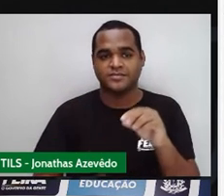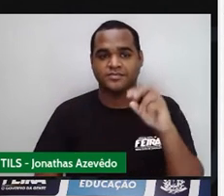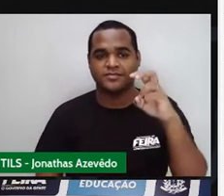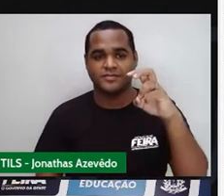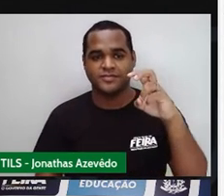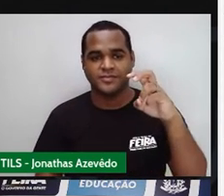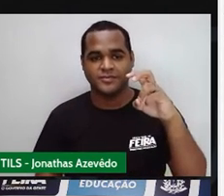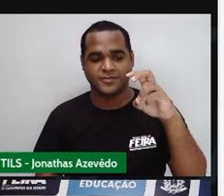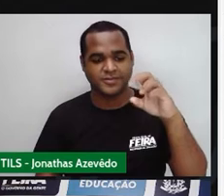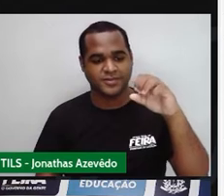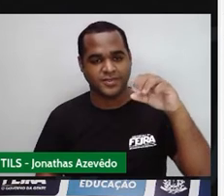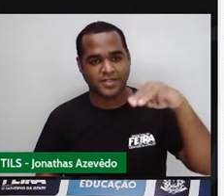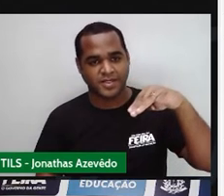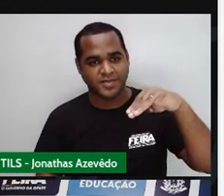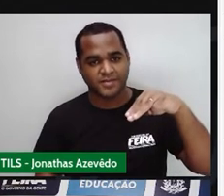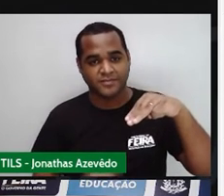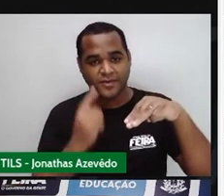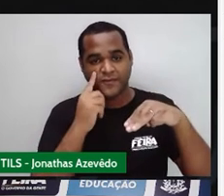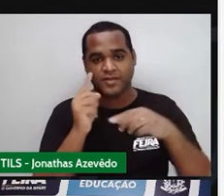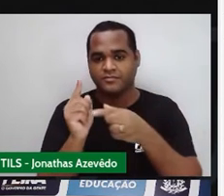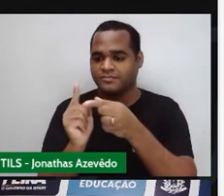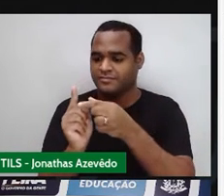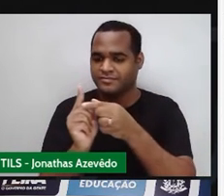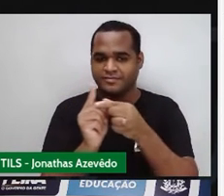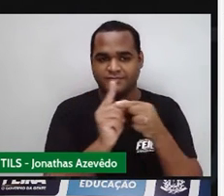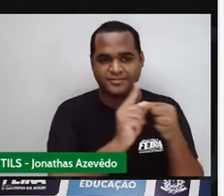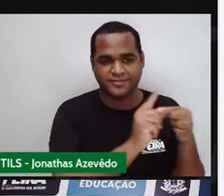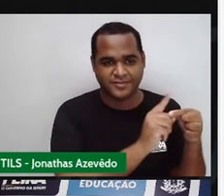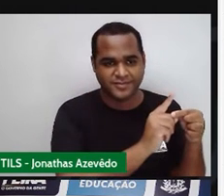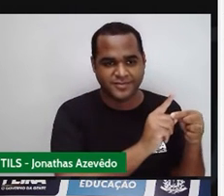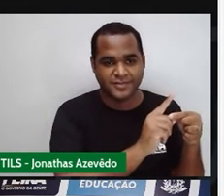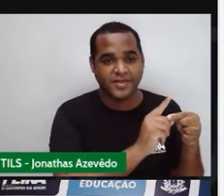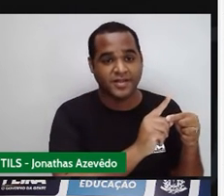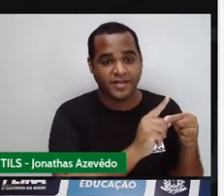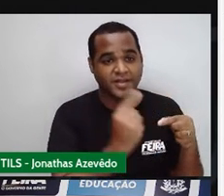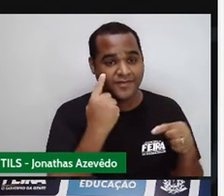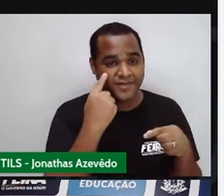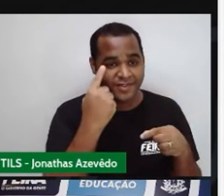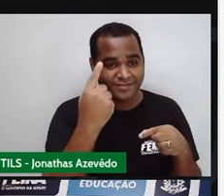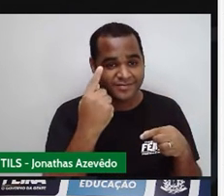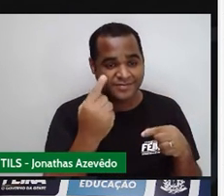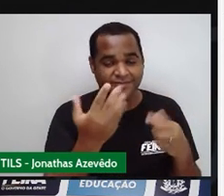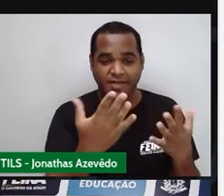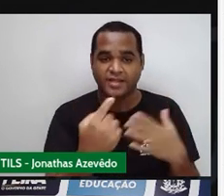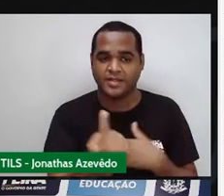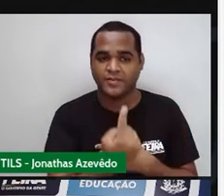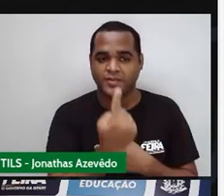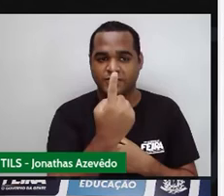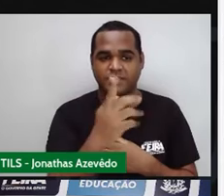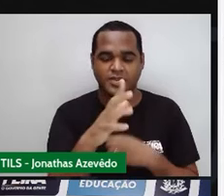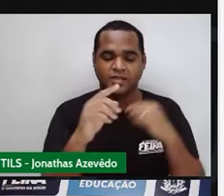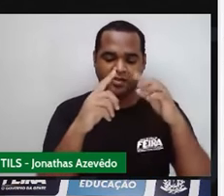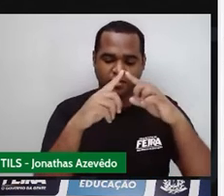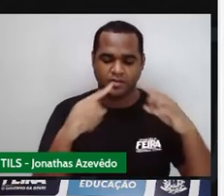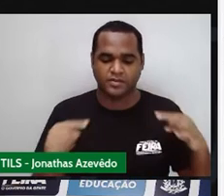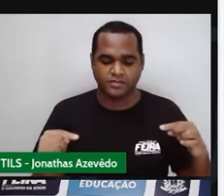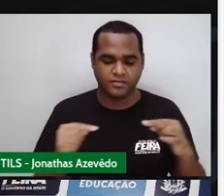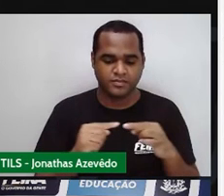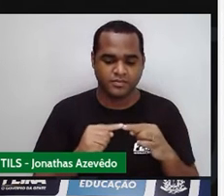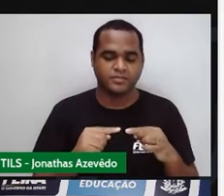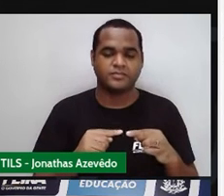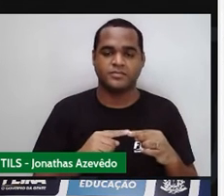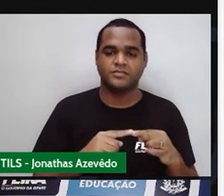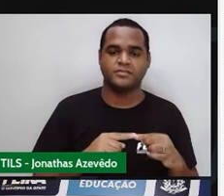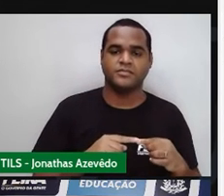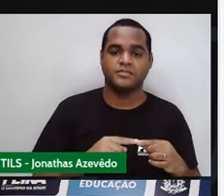ó. Eu vou puxar aquela linhazinha. Isso aqui é a altura do triângulo, Essa é a altura do triângulo que